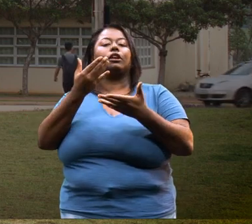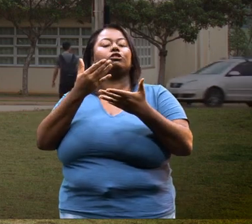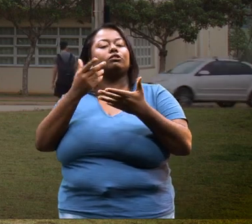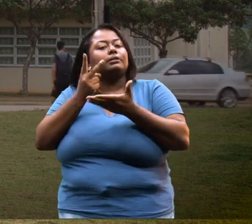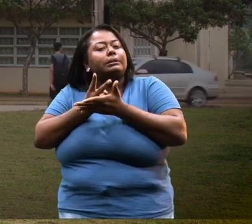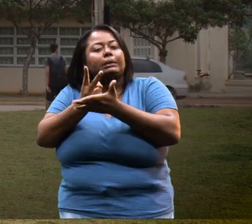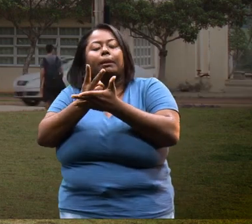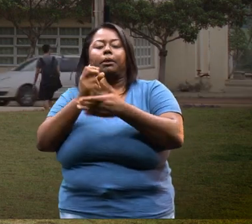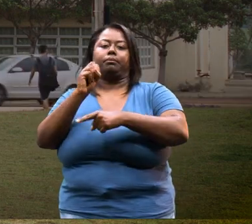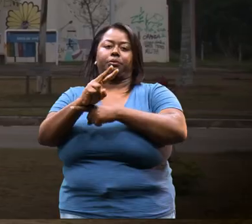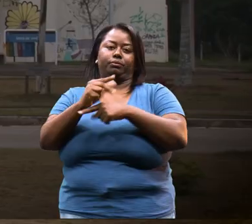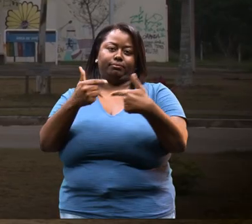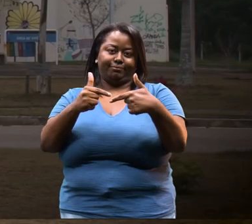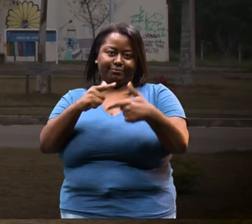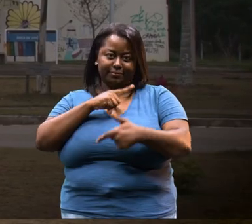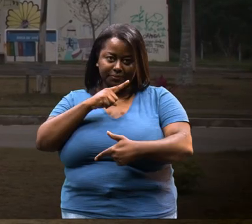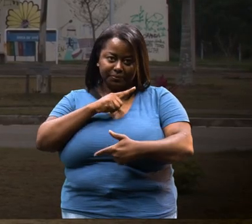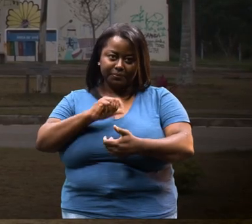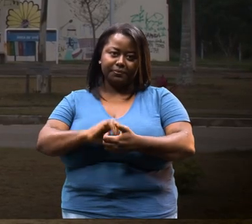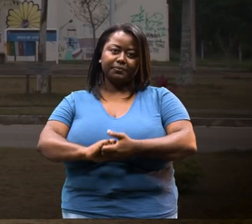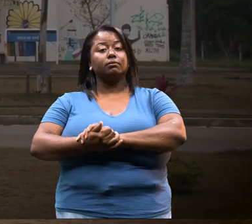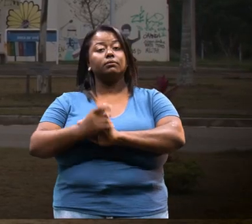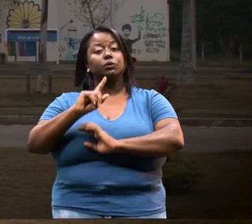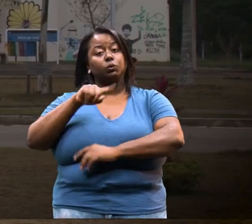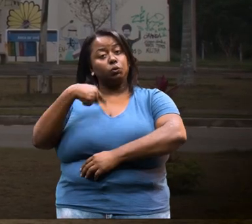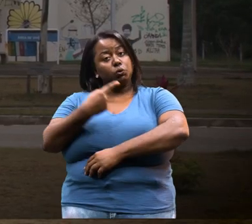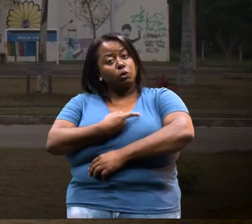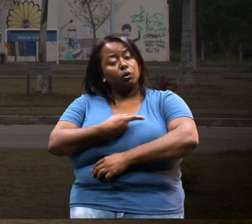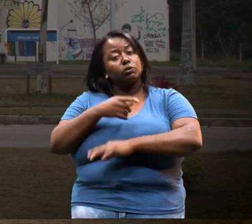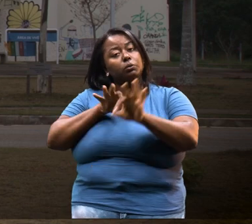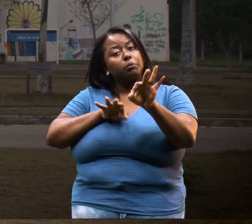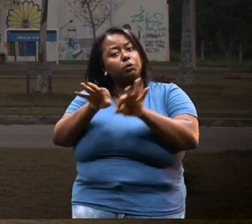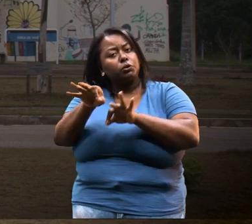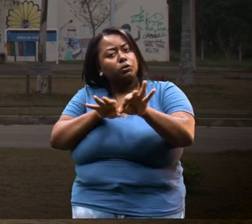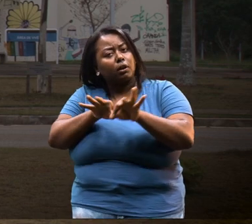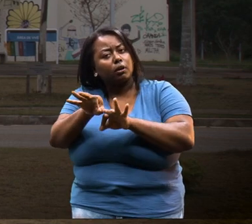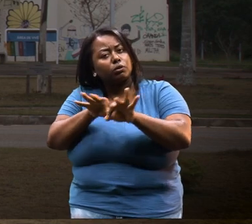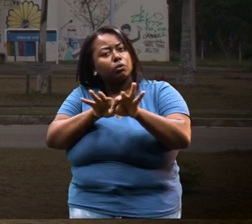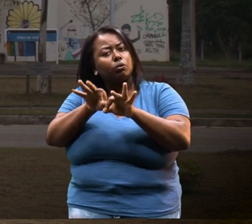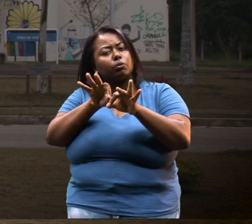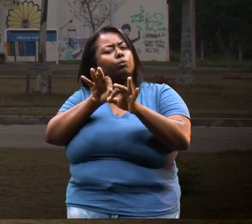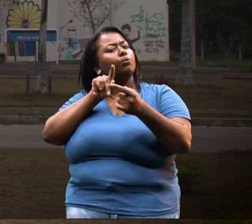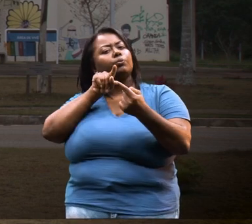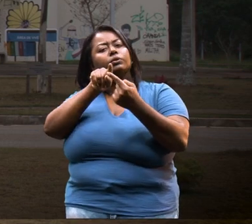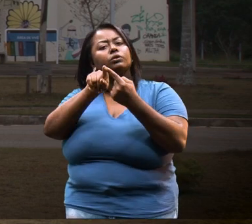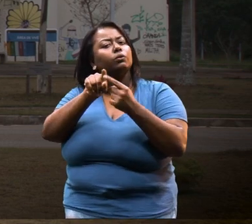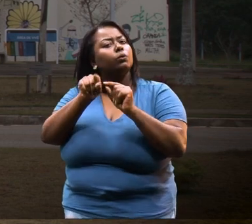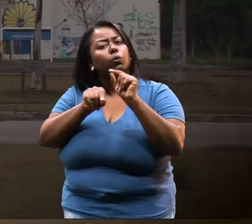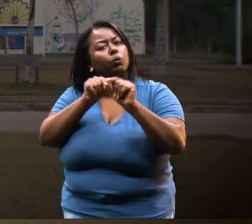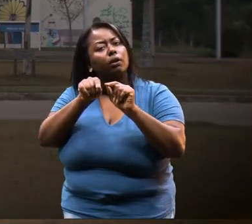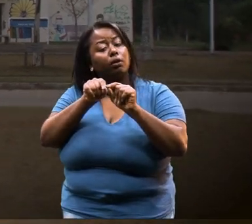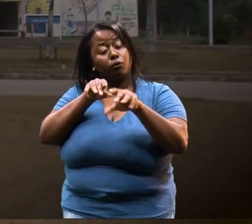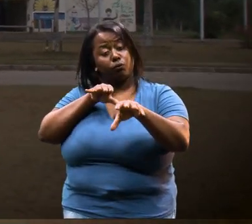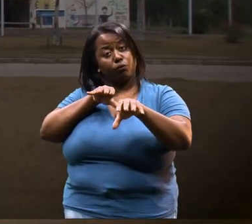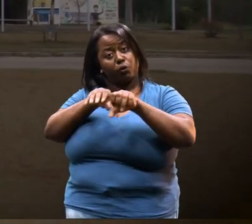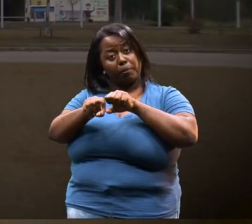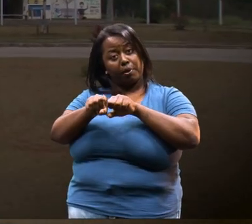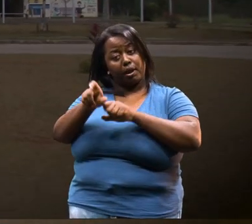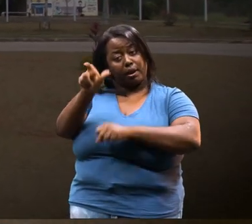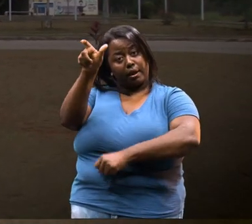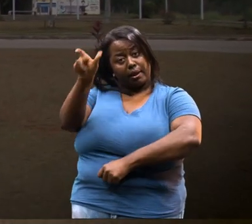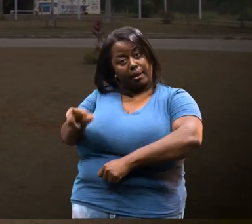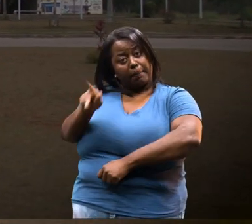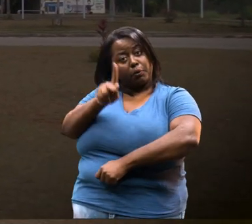manter essa oportunidade de ser empregado. O nosso projeto, ele busca formar um professor